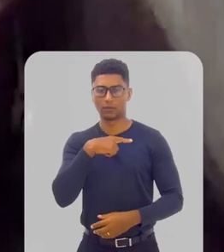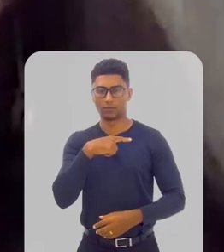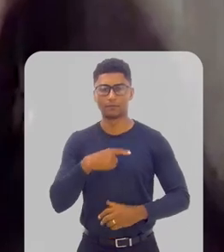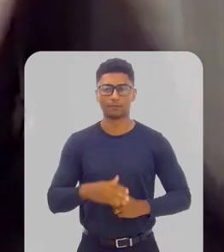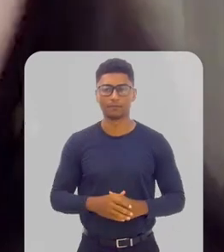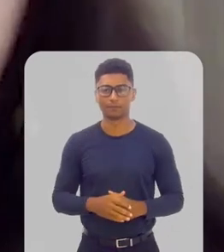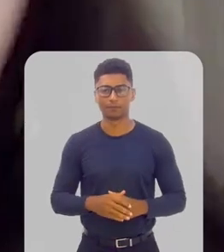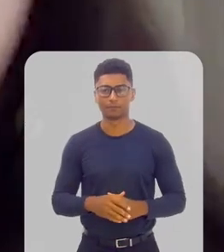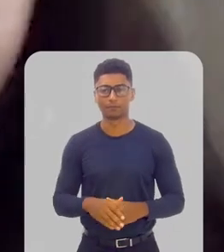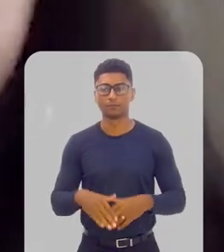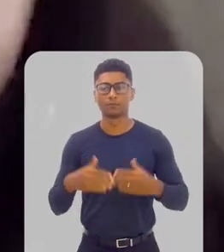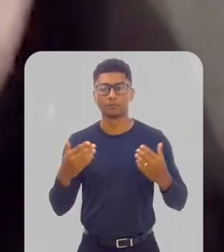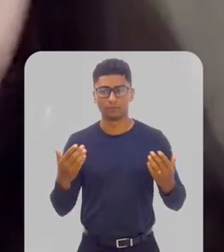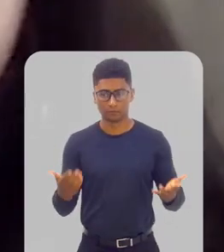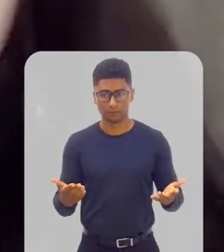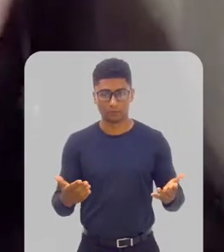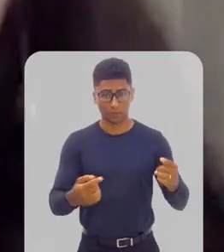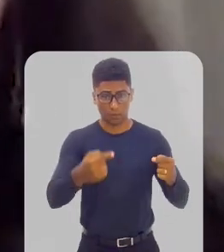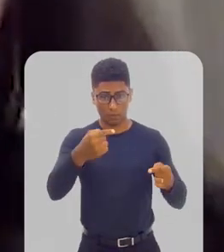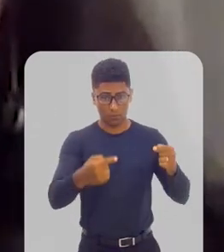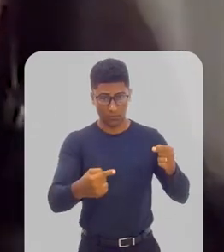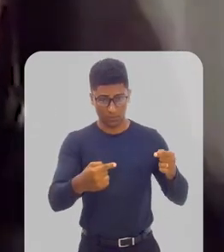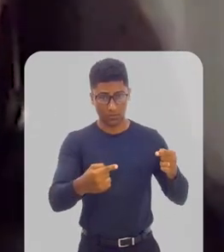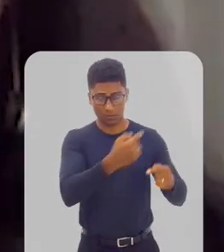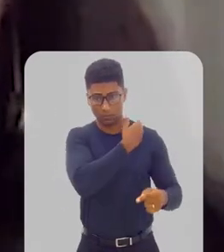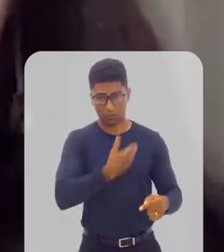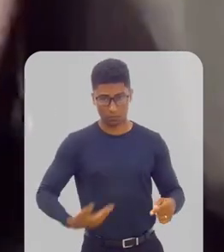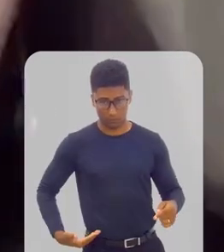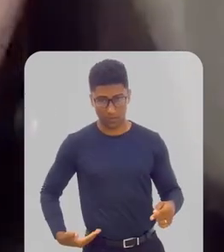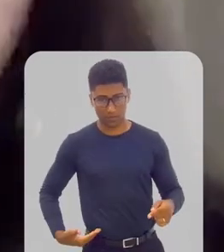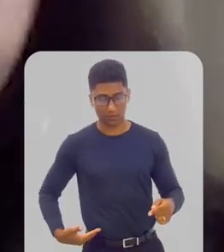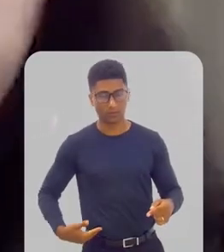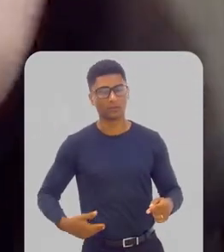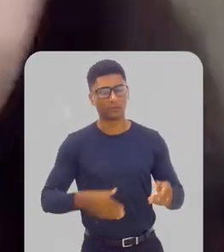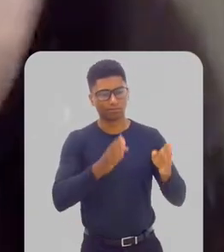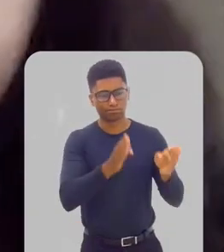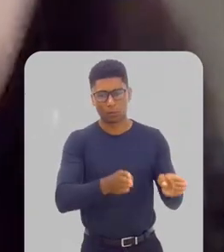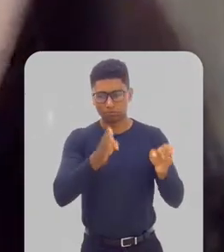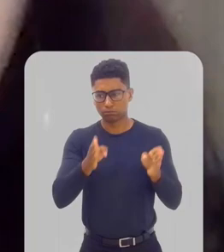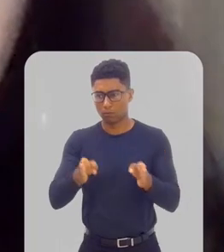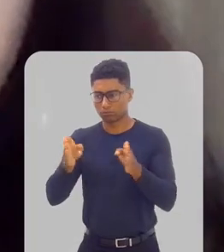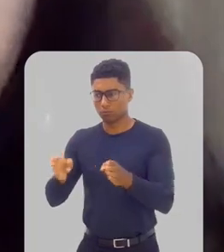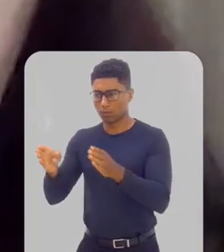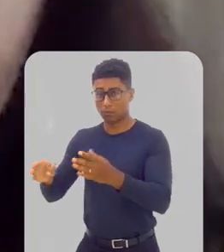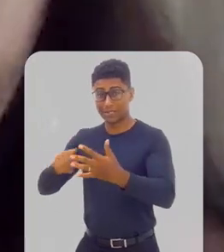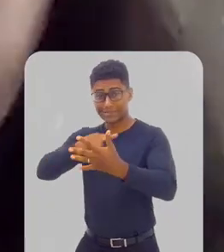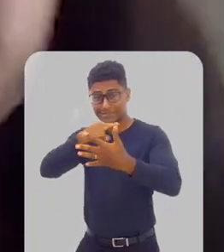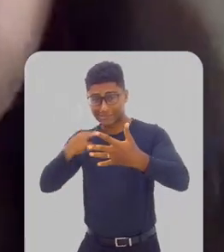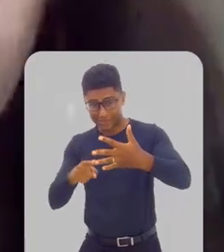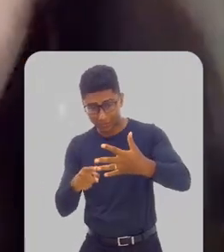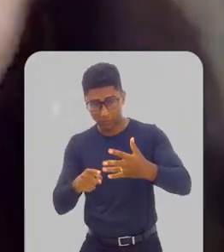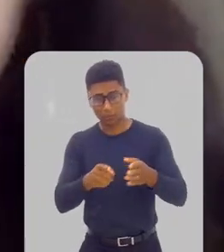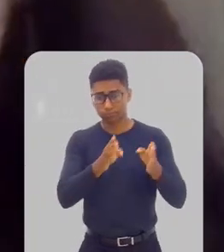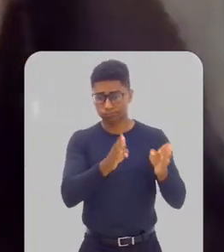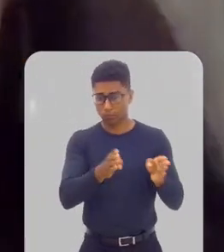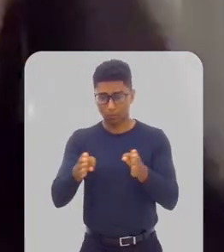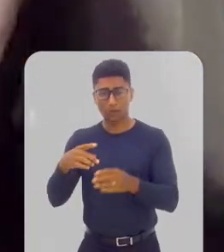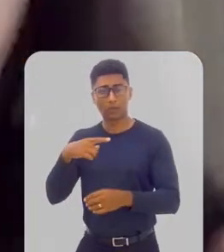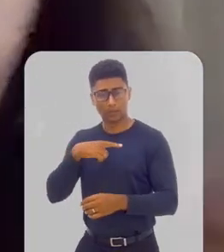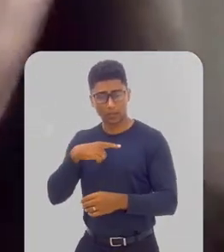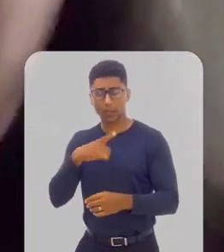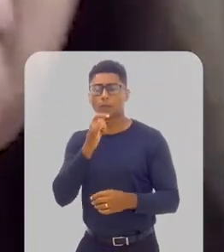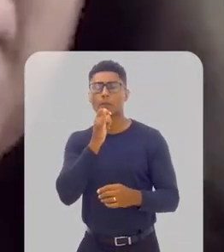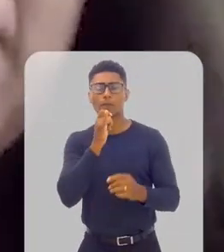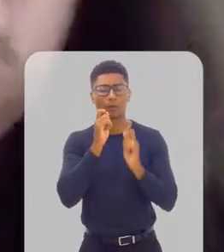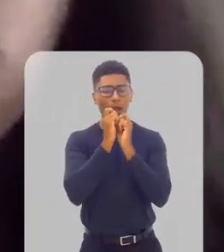atuam em todas as etapas do ciclo de políticas públicas, ou seja, desde a sua elaboração e formulação,